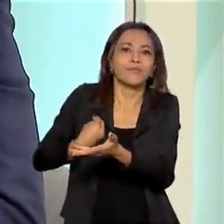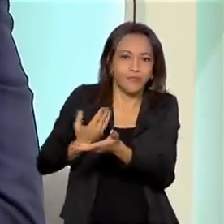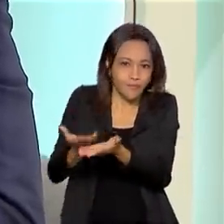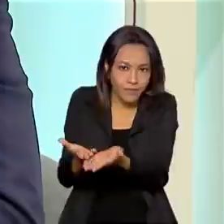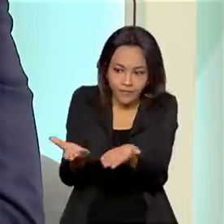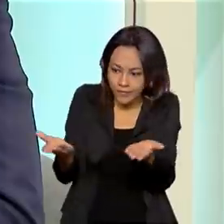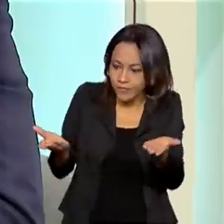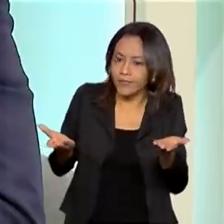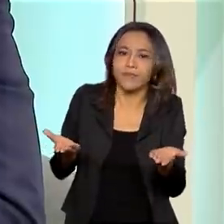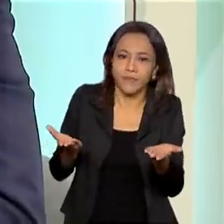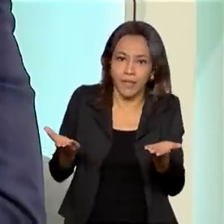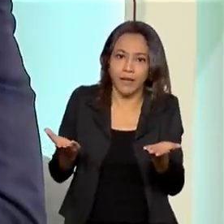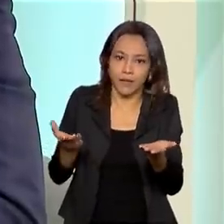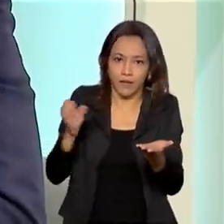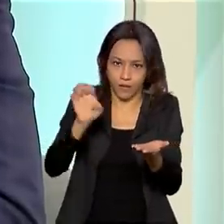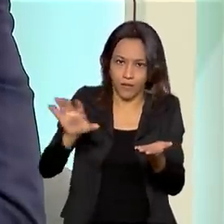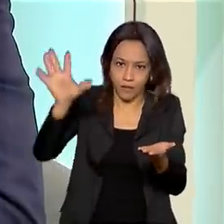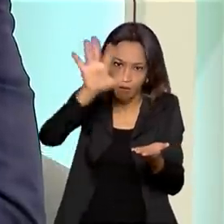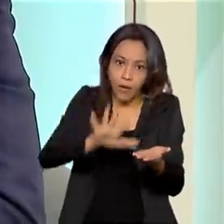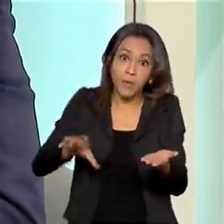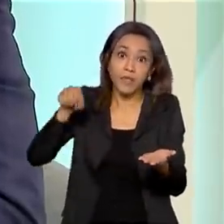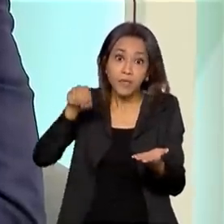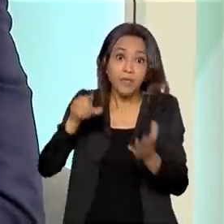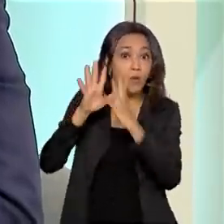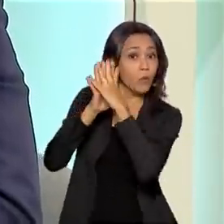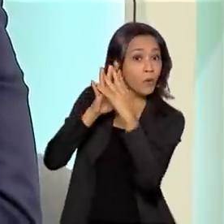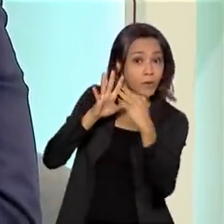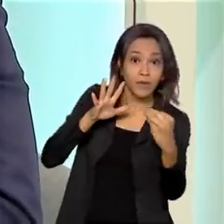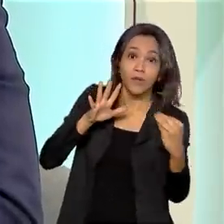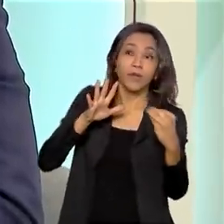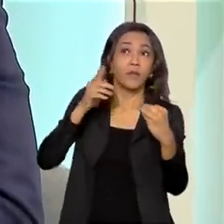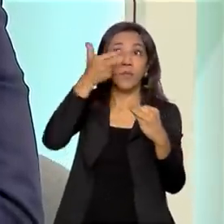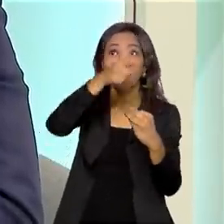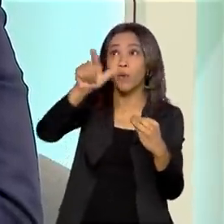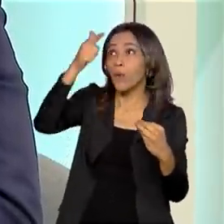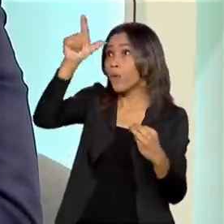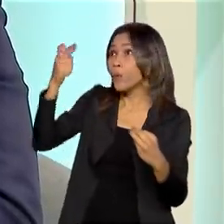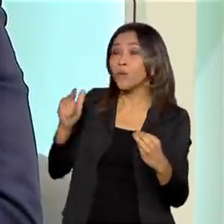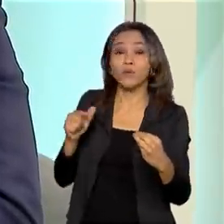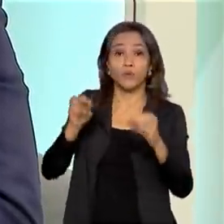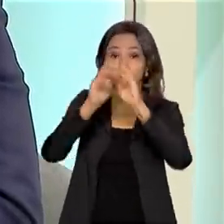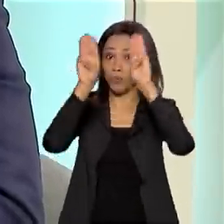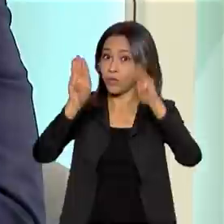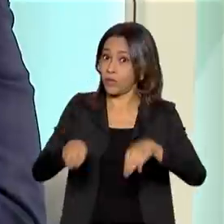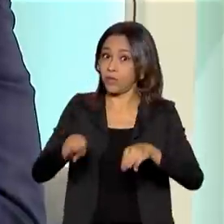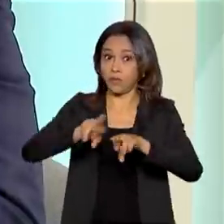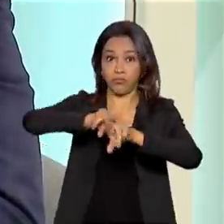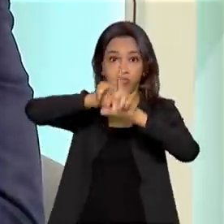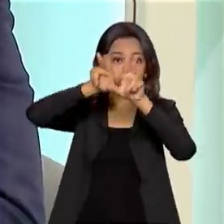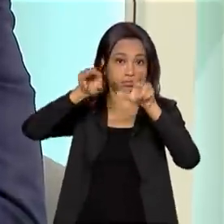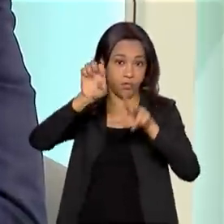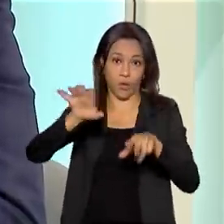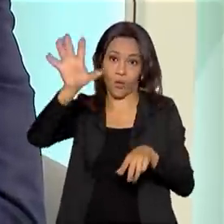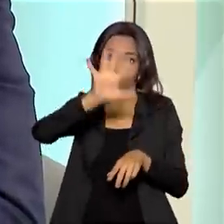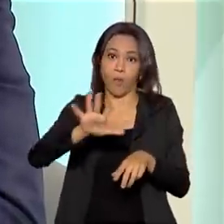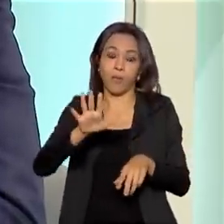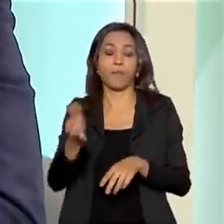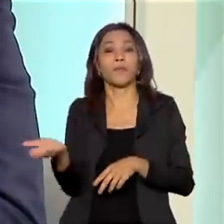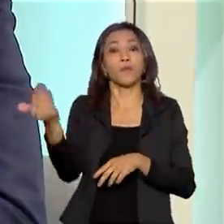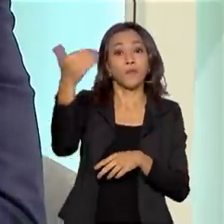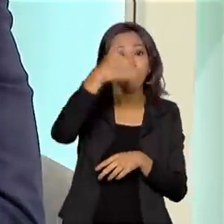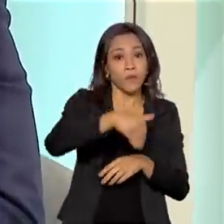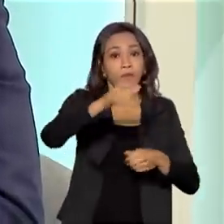Isso é uma realidade que serve para o Louvre, serve para Hermitage, serve para vários museus europeus. Na América,